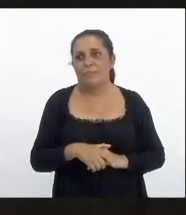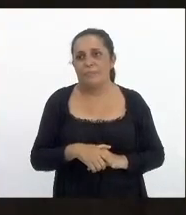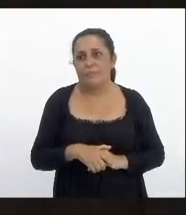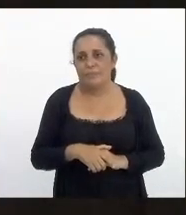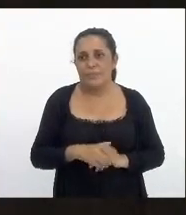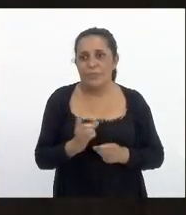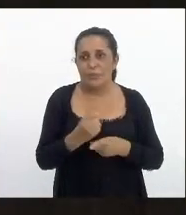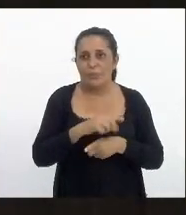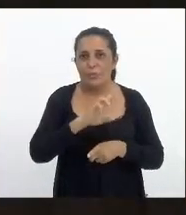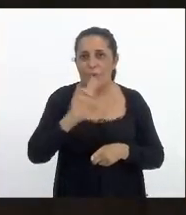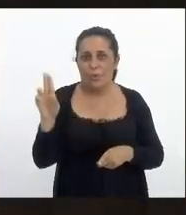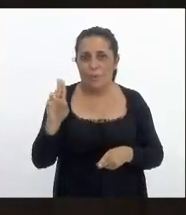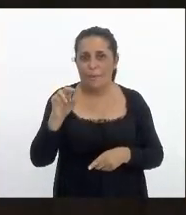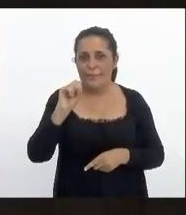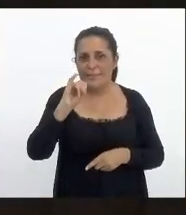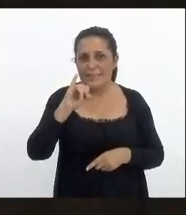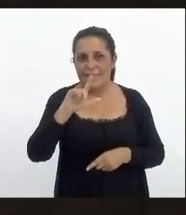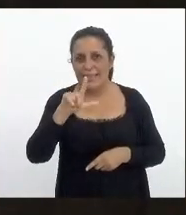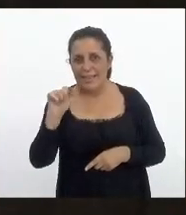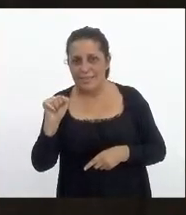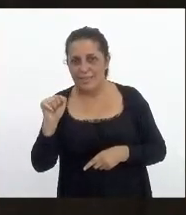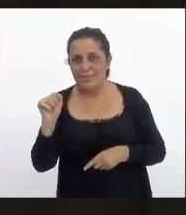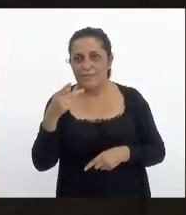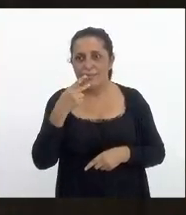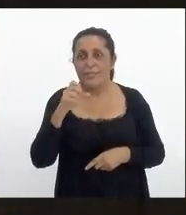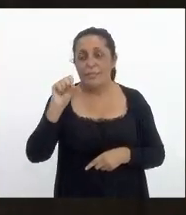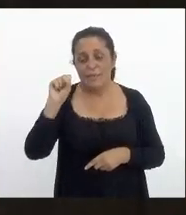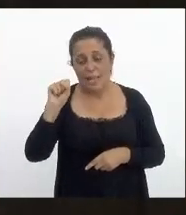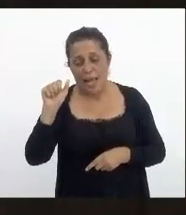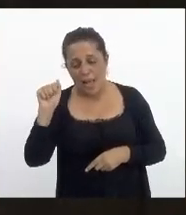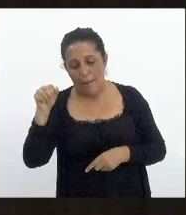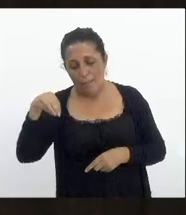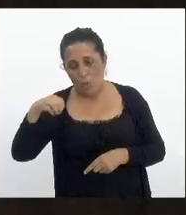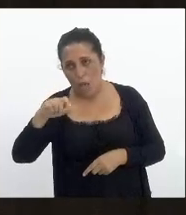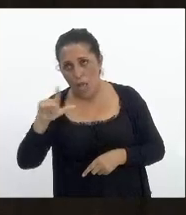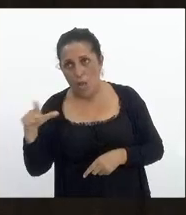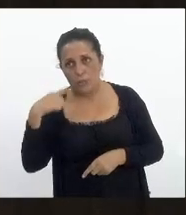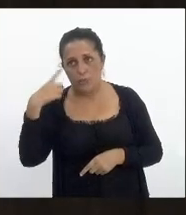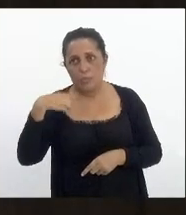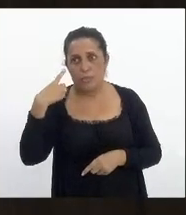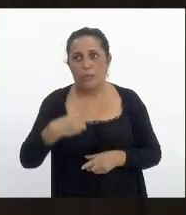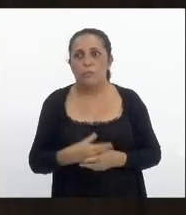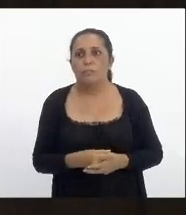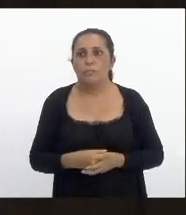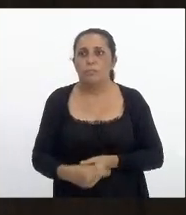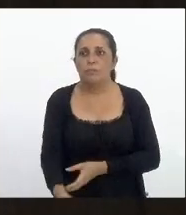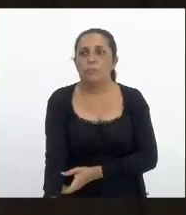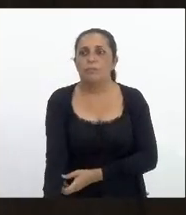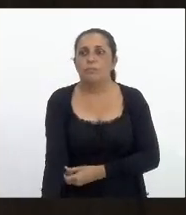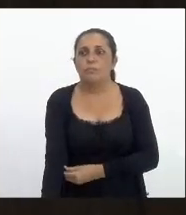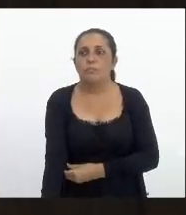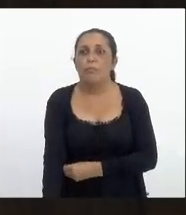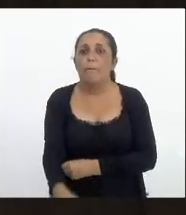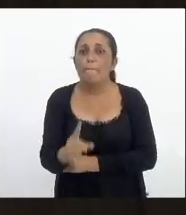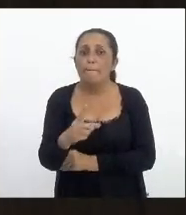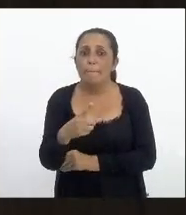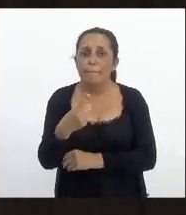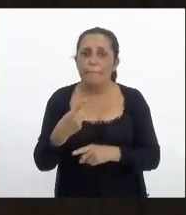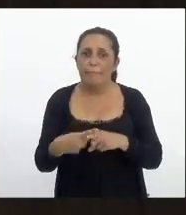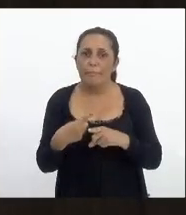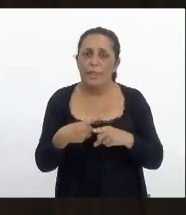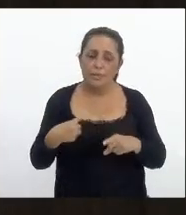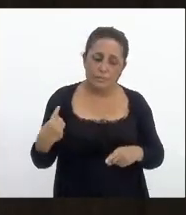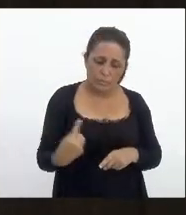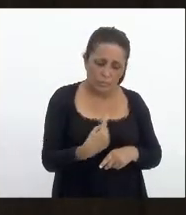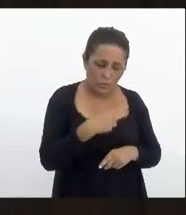fala é nossa mas muito importante deputado Samuel porque a gente tem visto aqui o